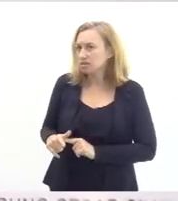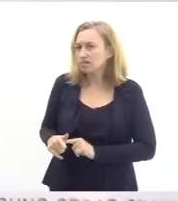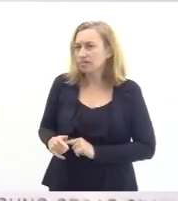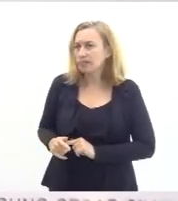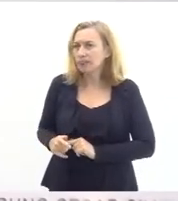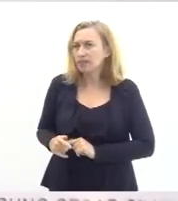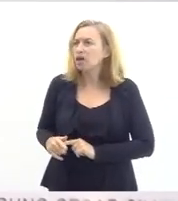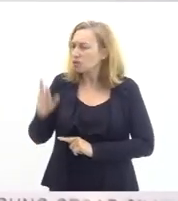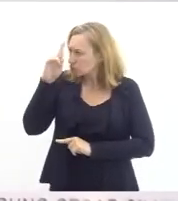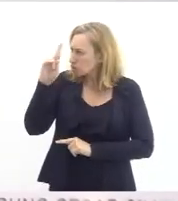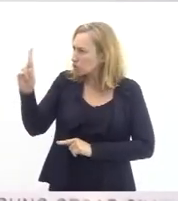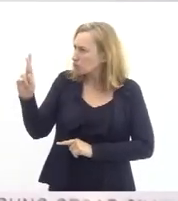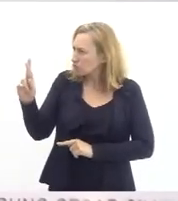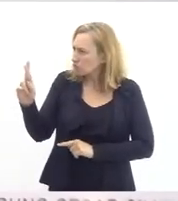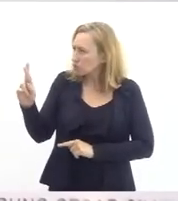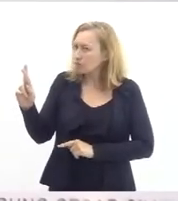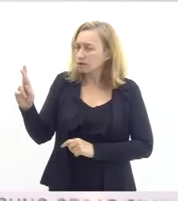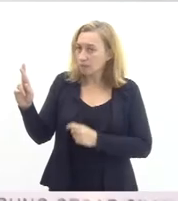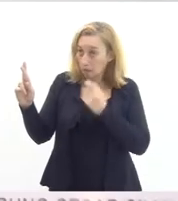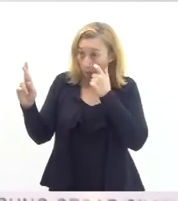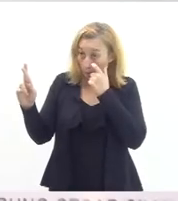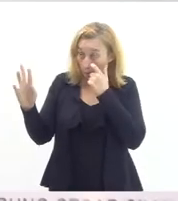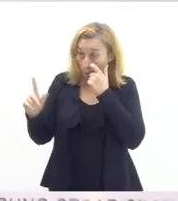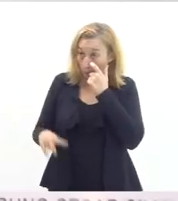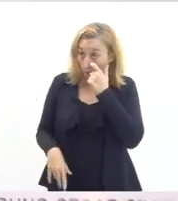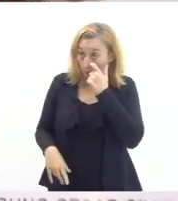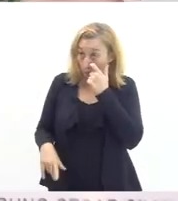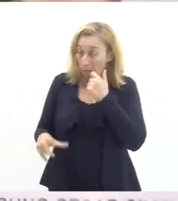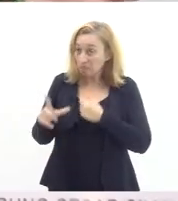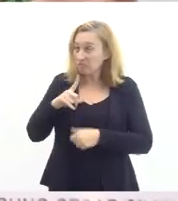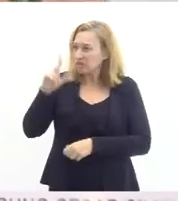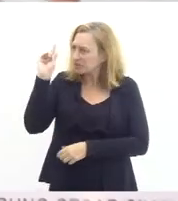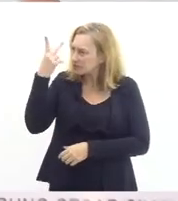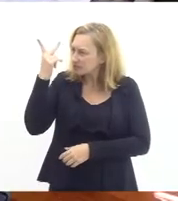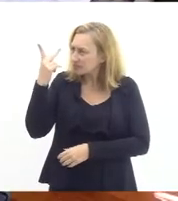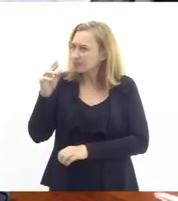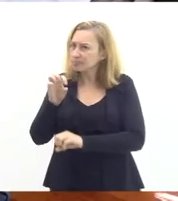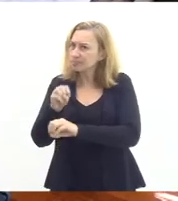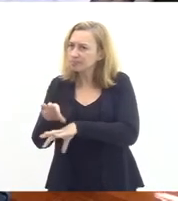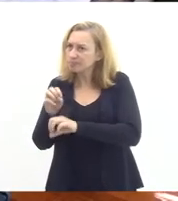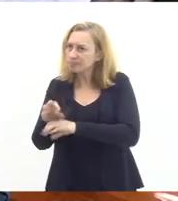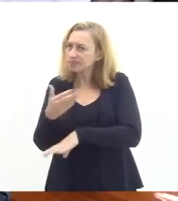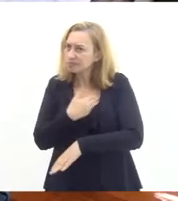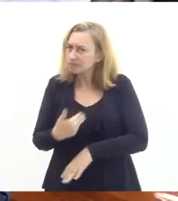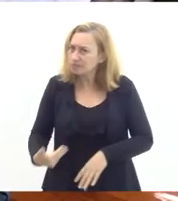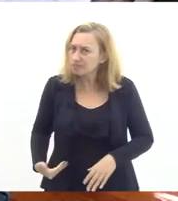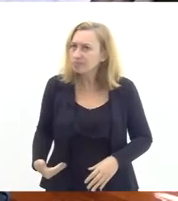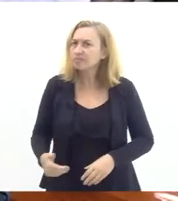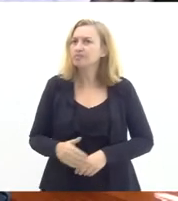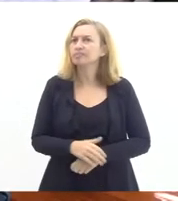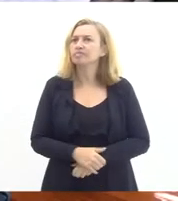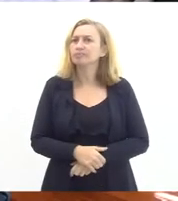que o senhor tenha essa essa história com a educação pública com